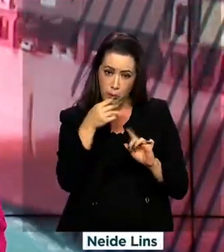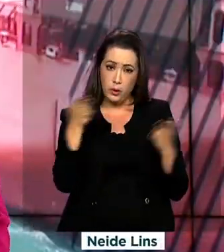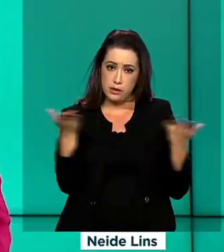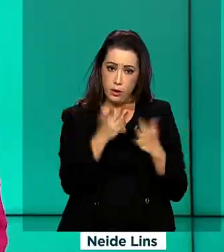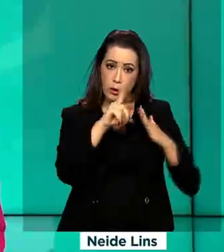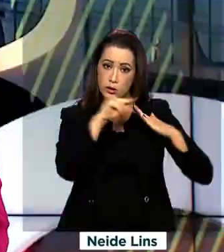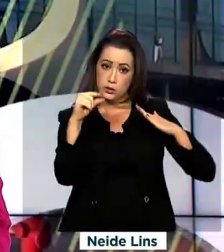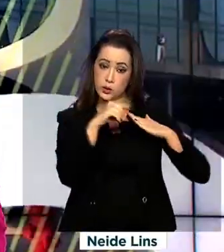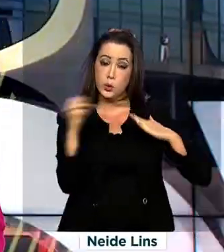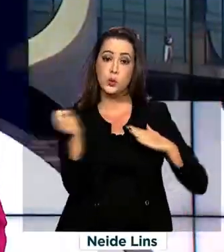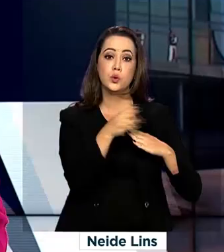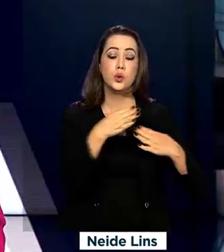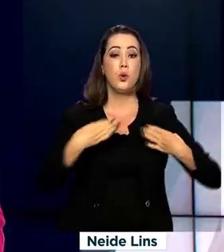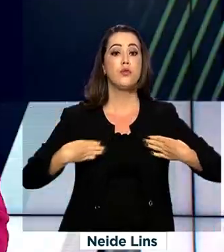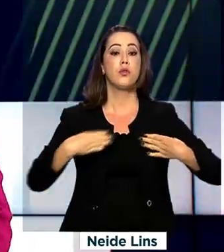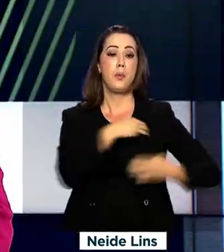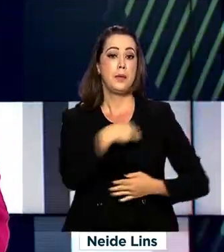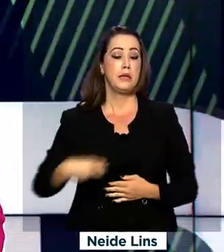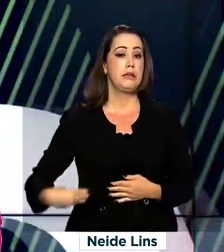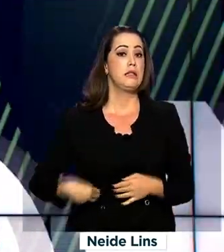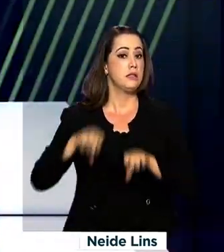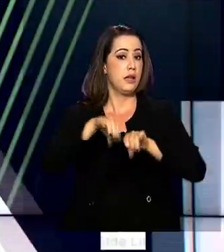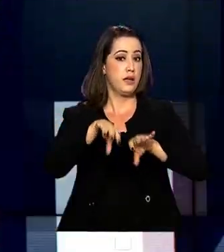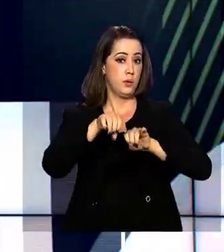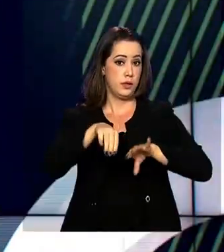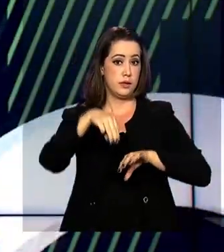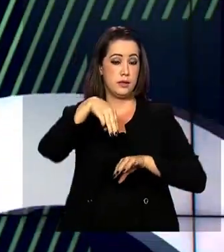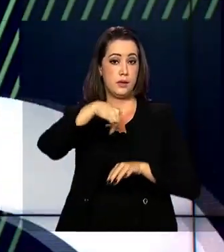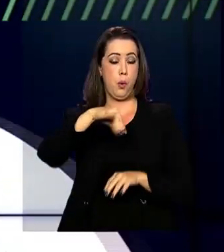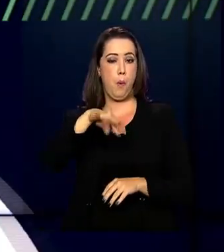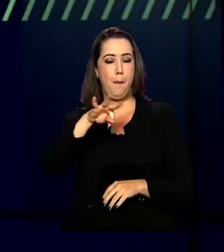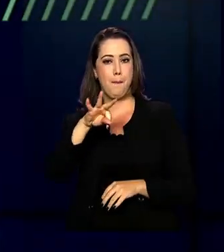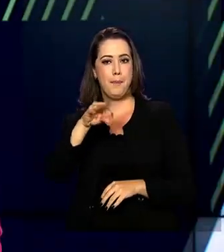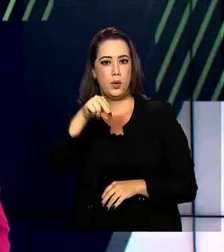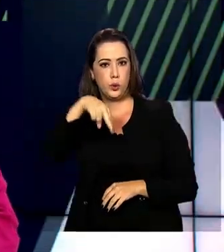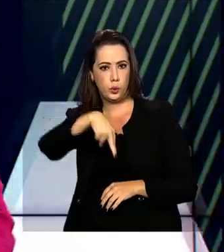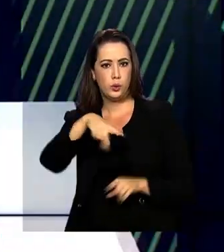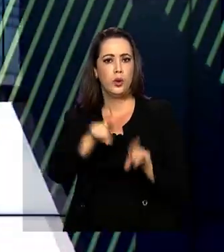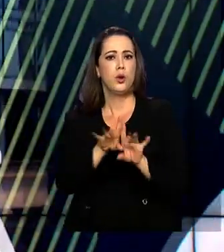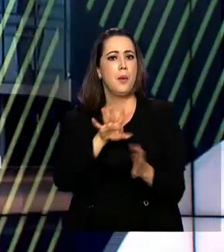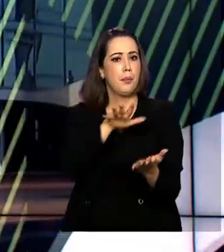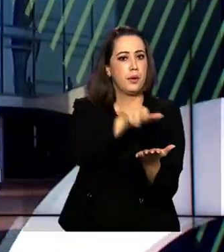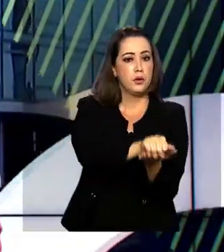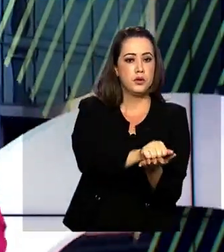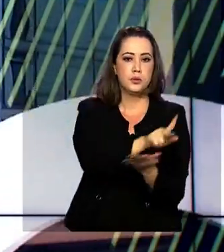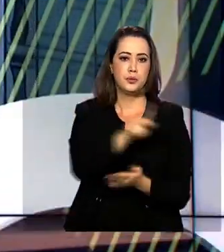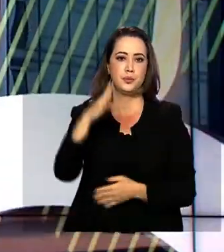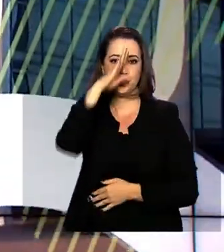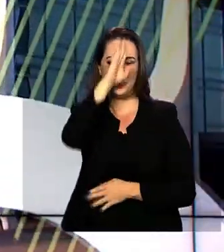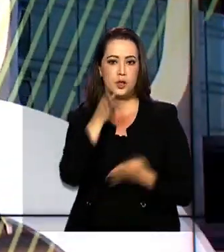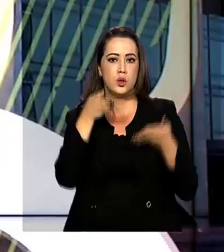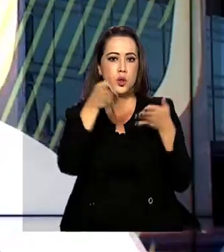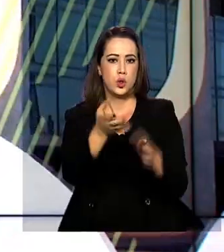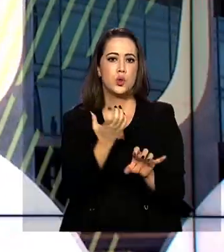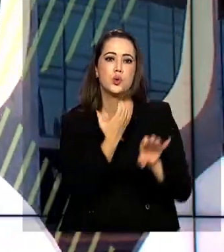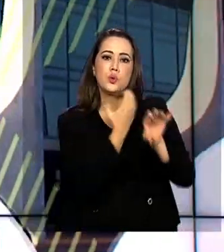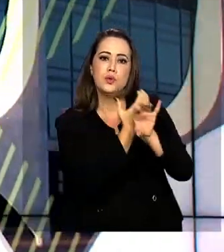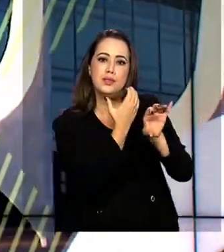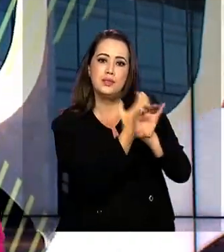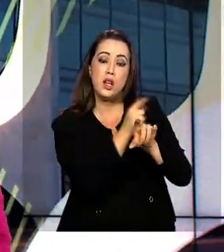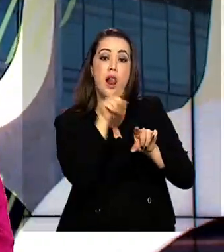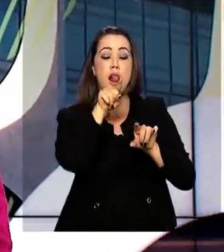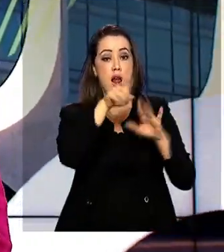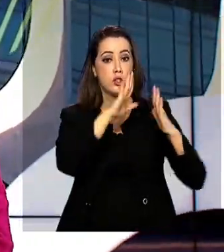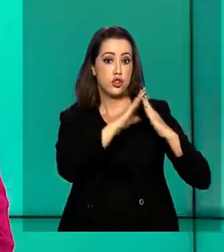novo ministro da Educação, Milton Ribeiro, toma posse. O presidente Jair Bolsonaro participa da cerimônia por videoconferência do